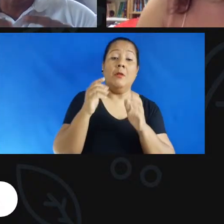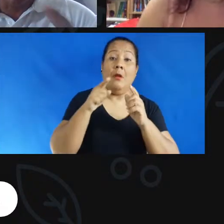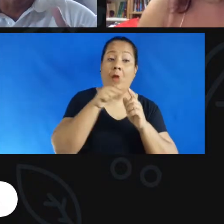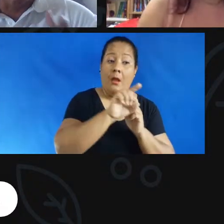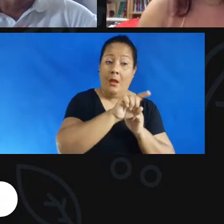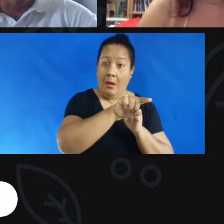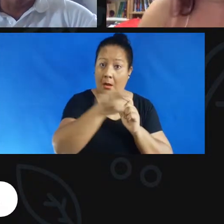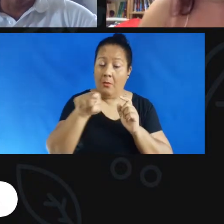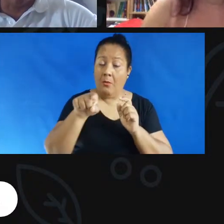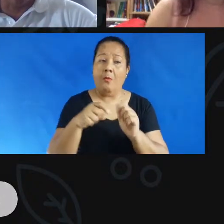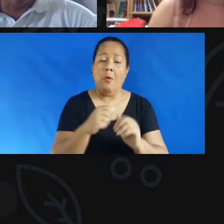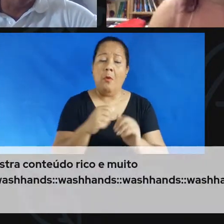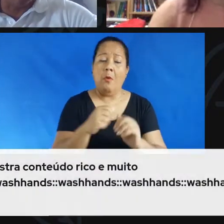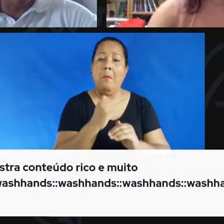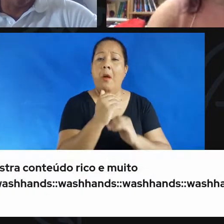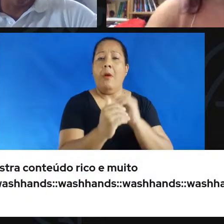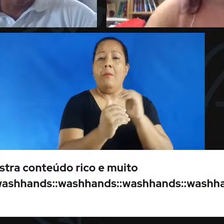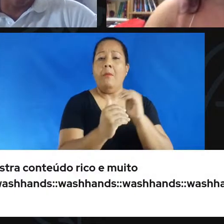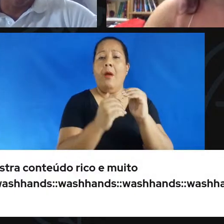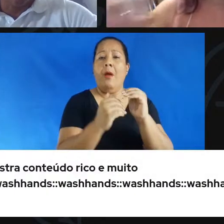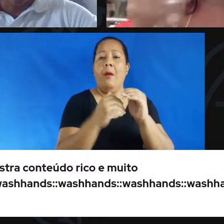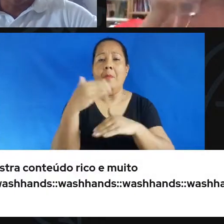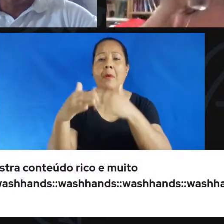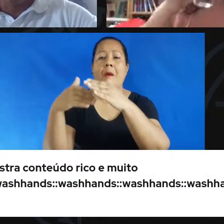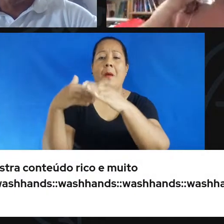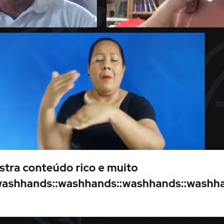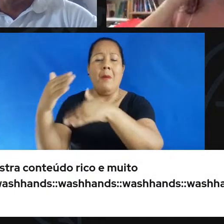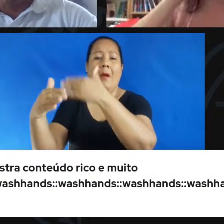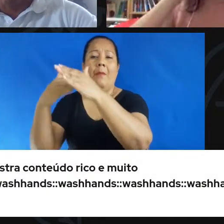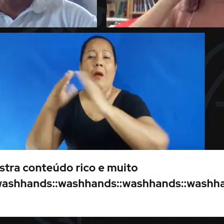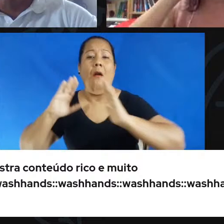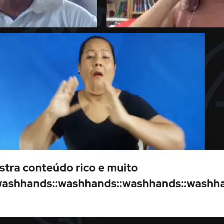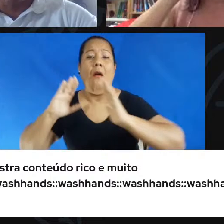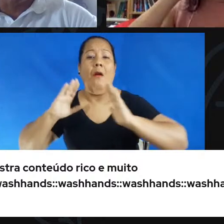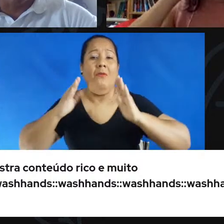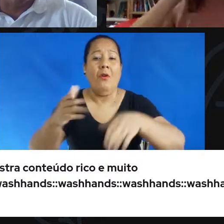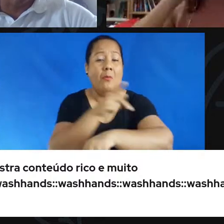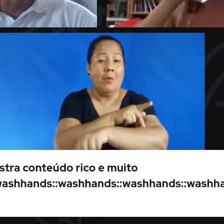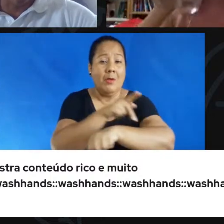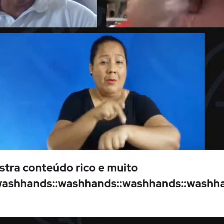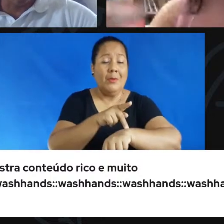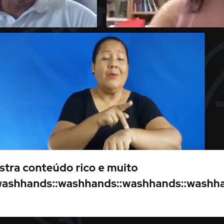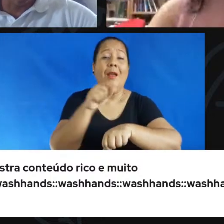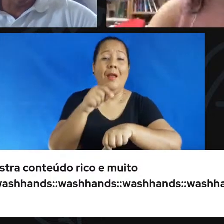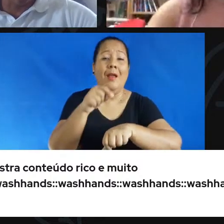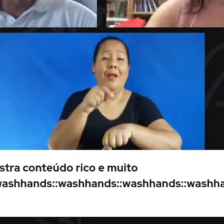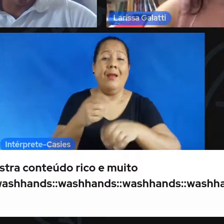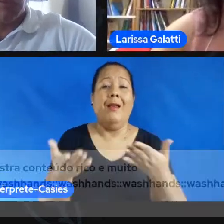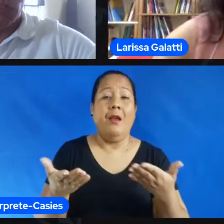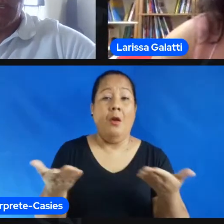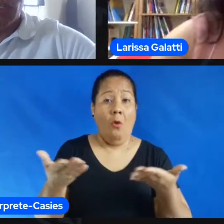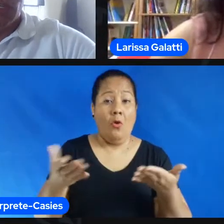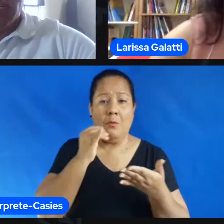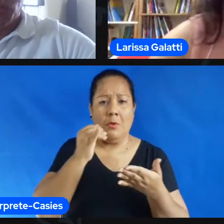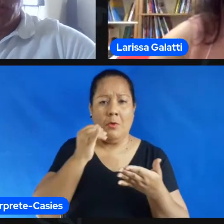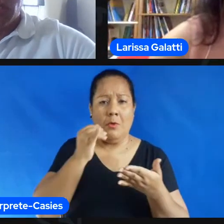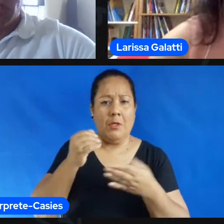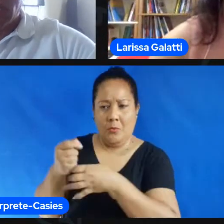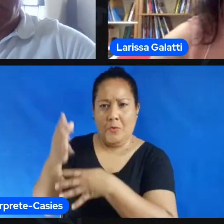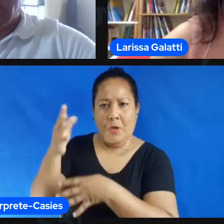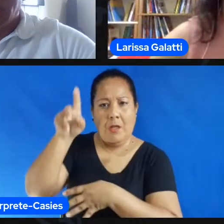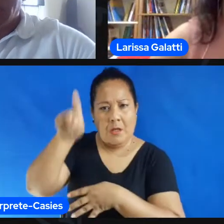quais as modalidades a gente tem hoje lógico né todos aqui a maioria são profissionais de educação física nós sabemos que